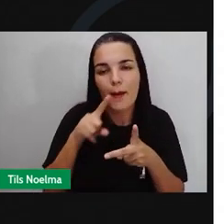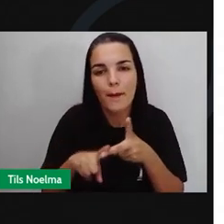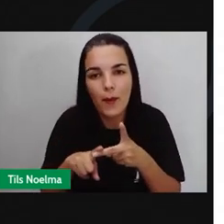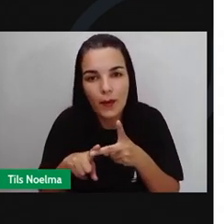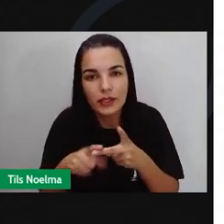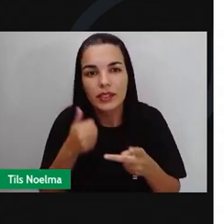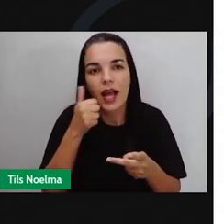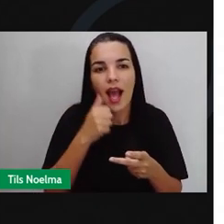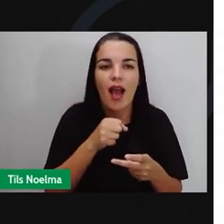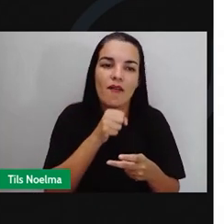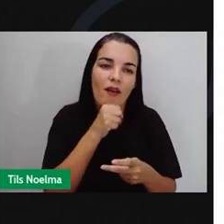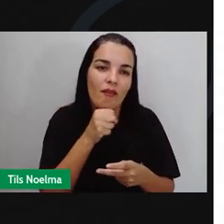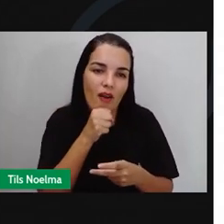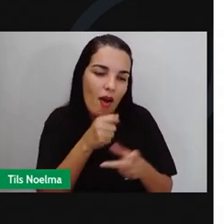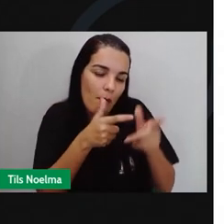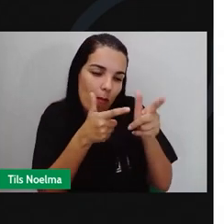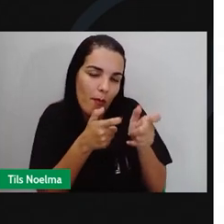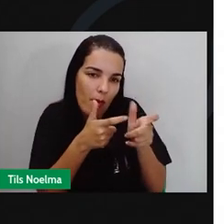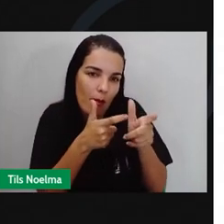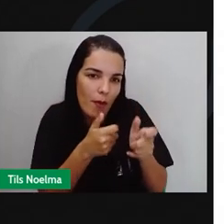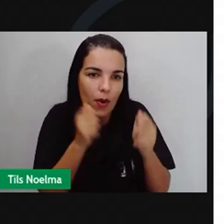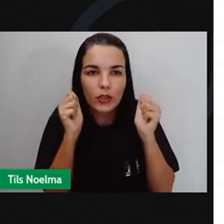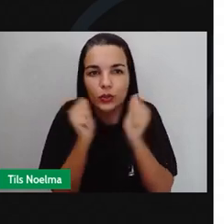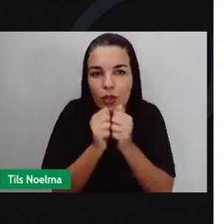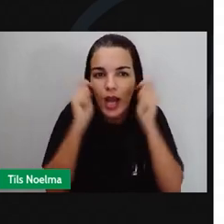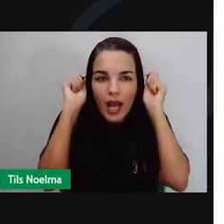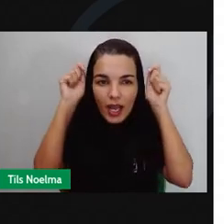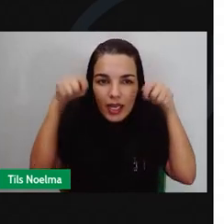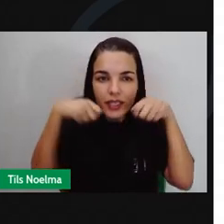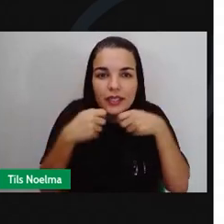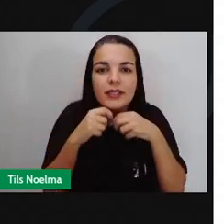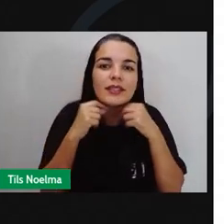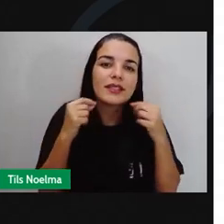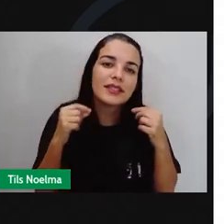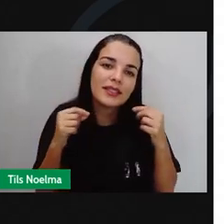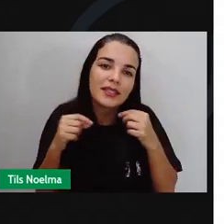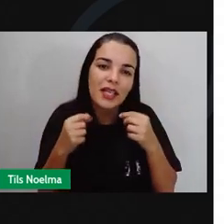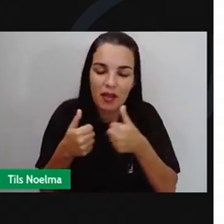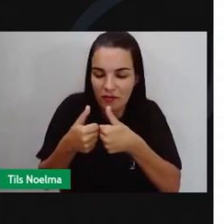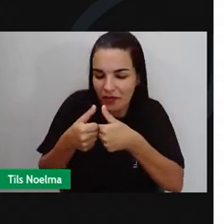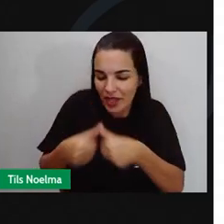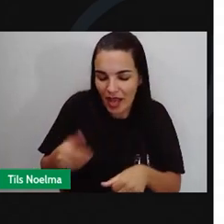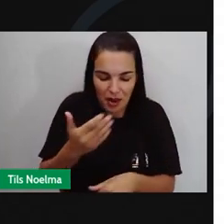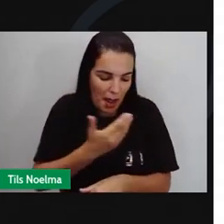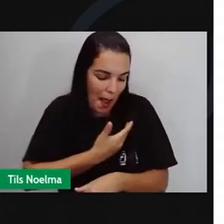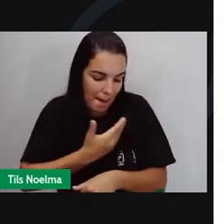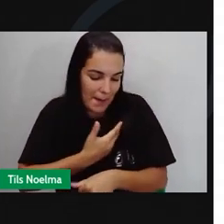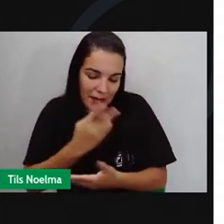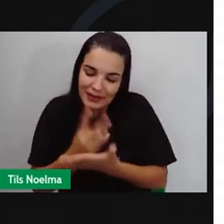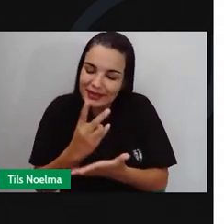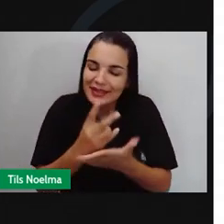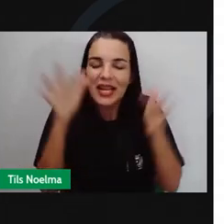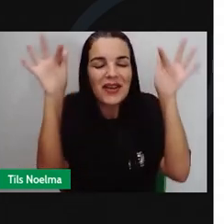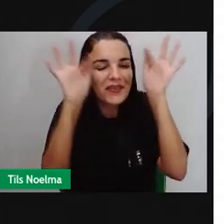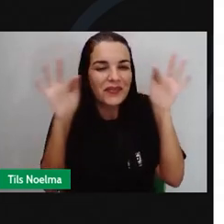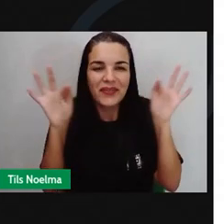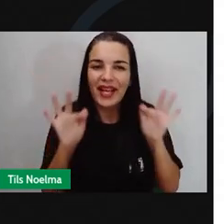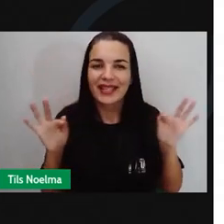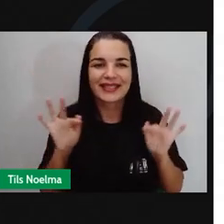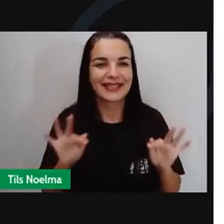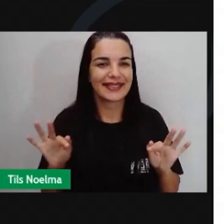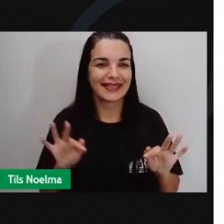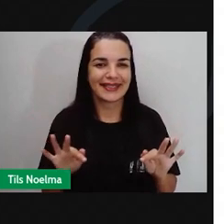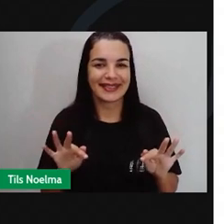A vovó, o caçador e a chapéuzinho Ficaram amigos e viveram felizes para sempre